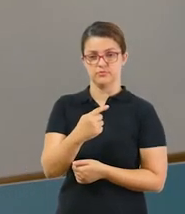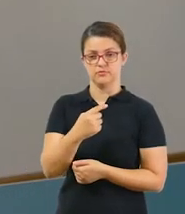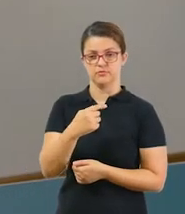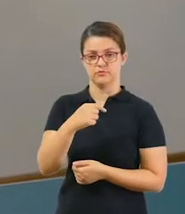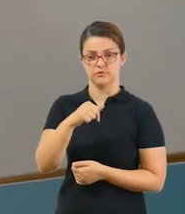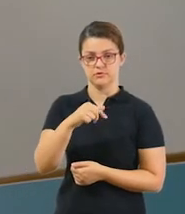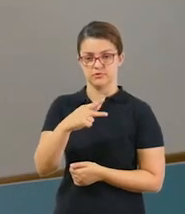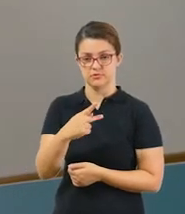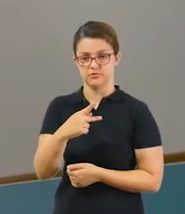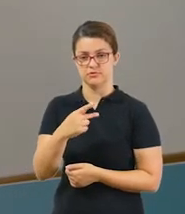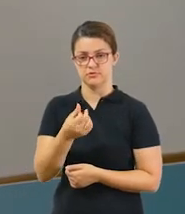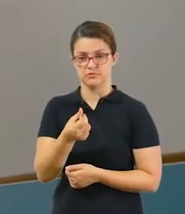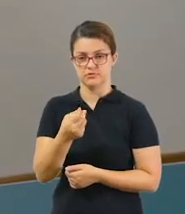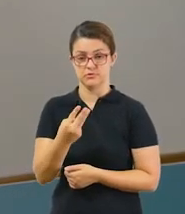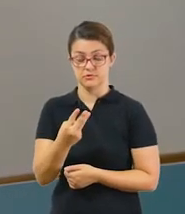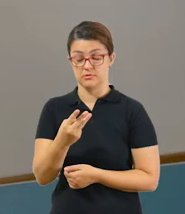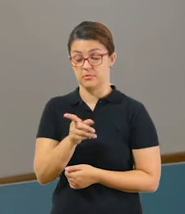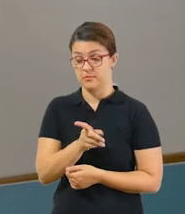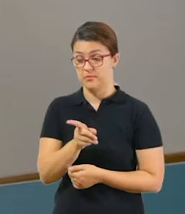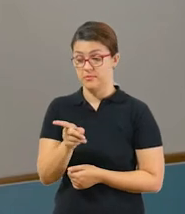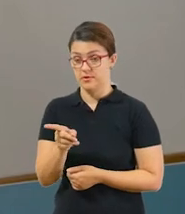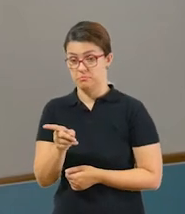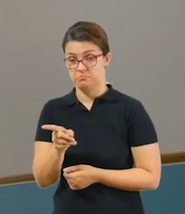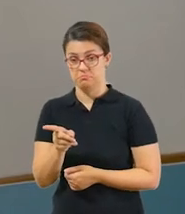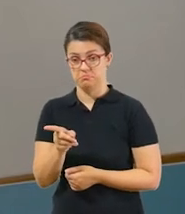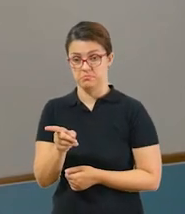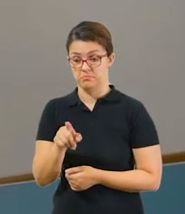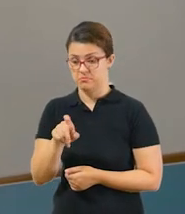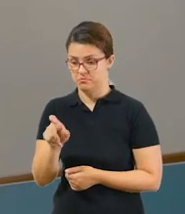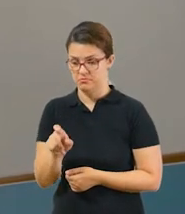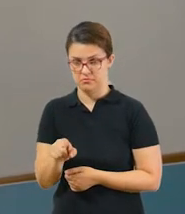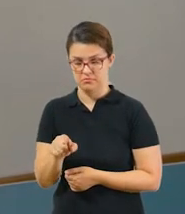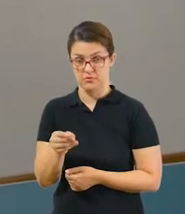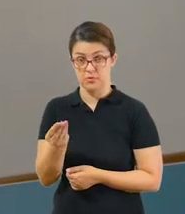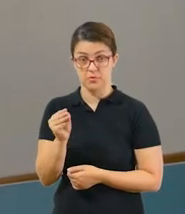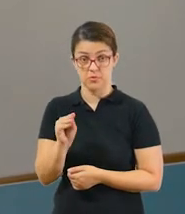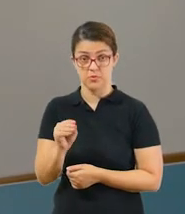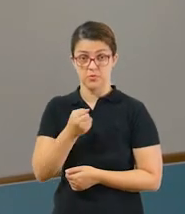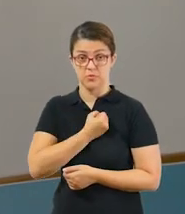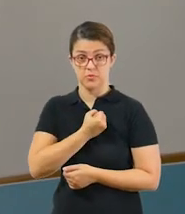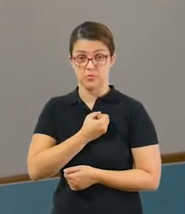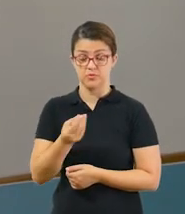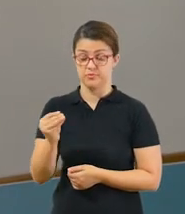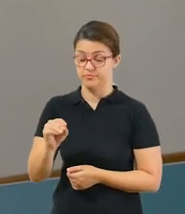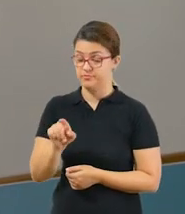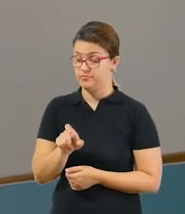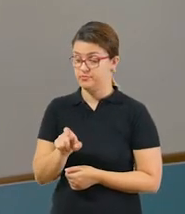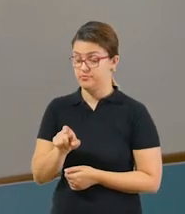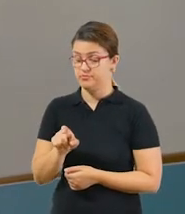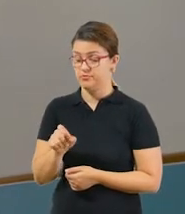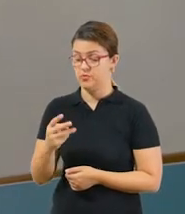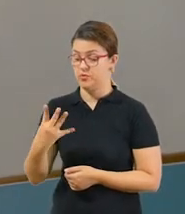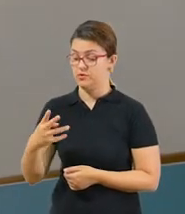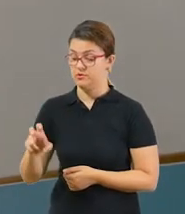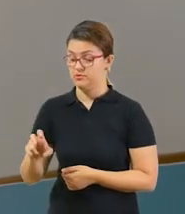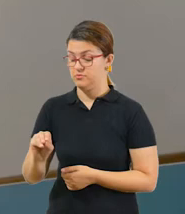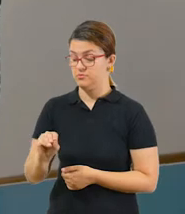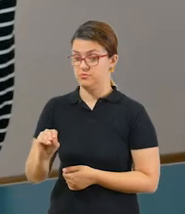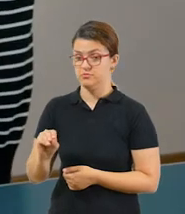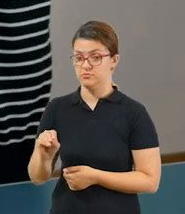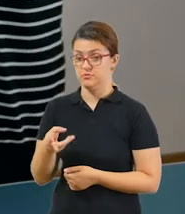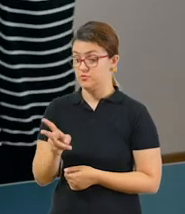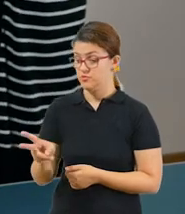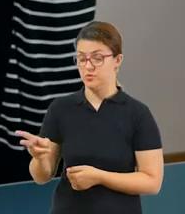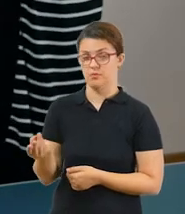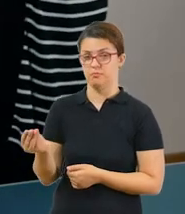72, 63. Uma flechinha aqui em branco, que você vai completar com o número. 45 e